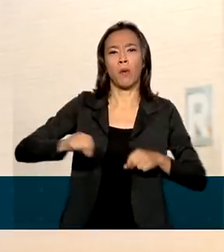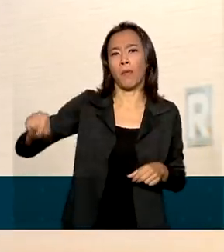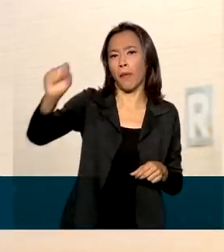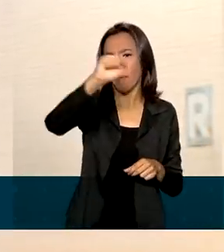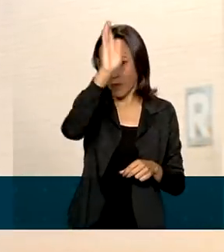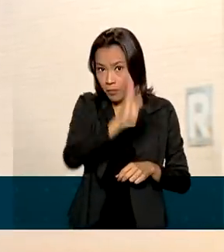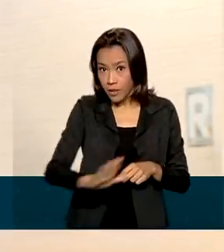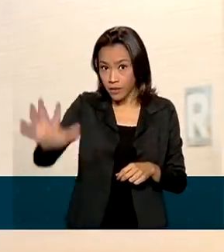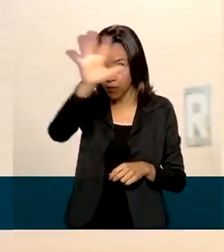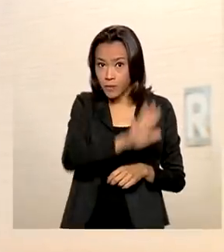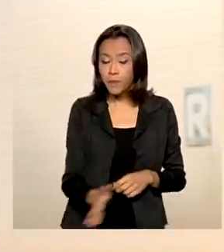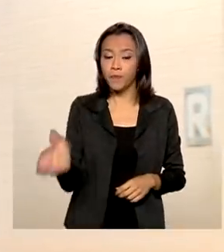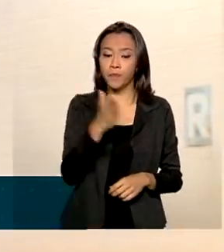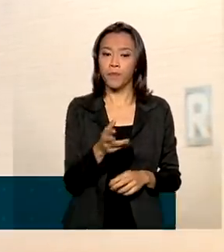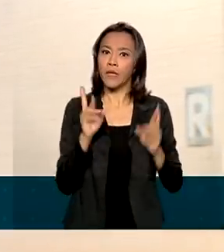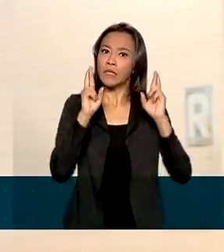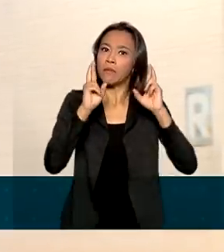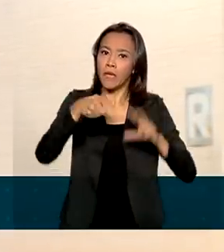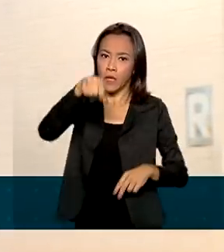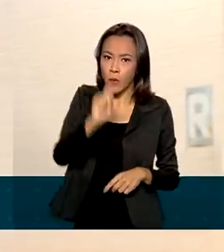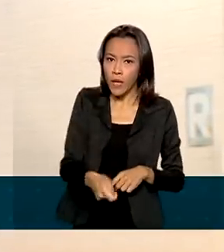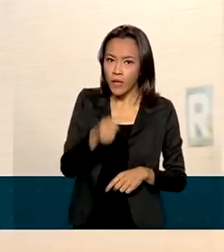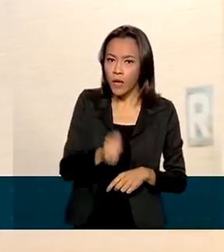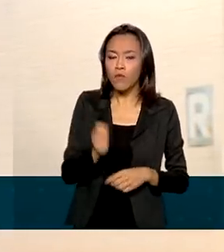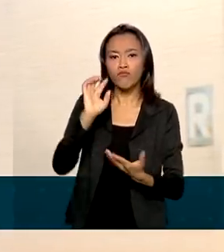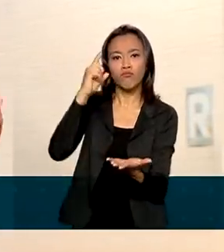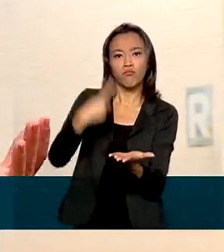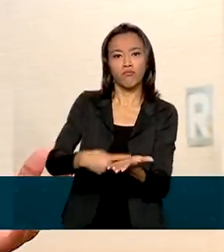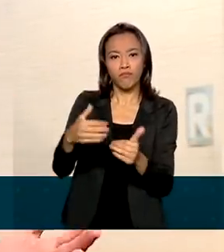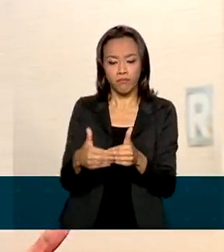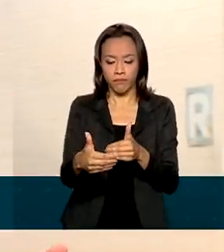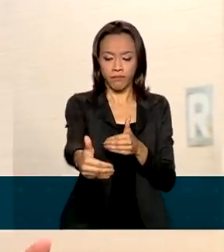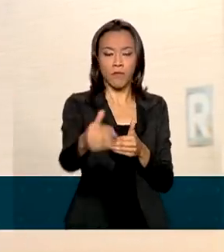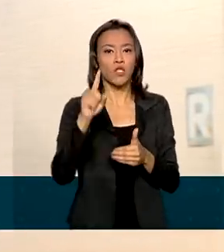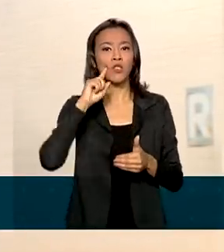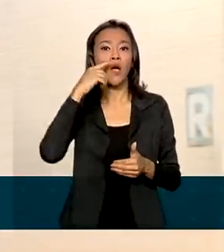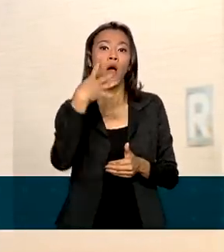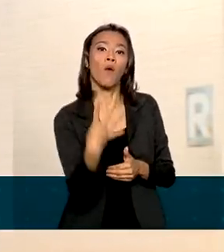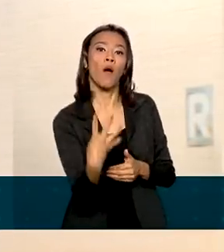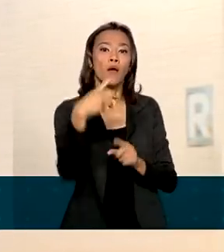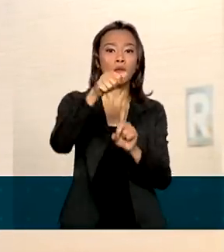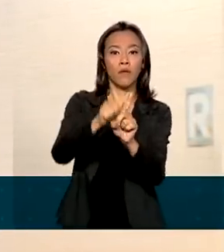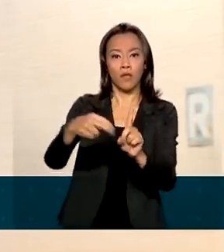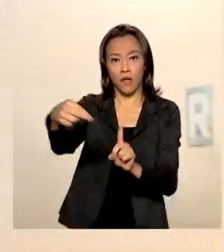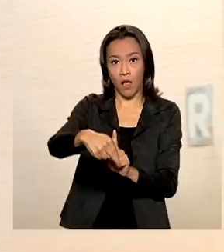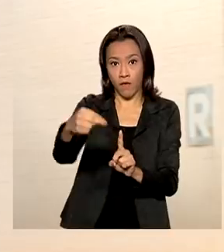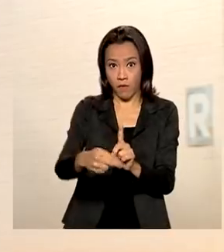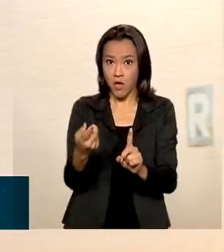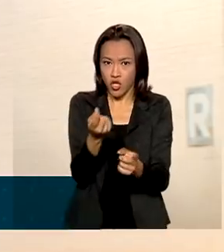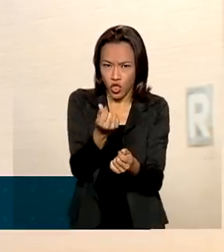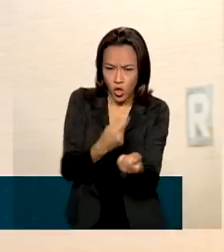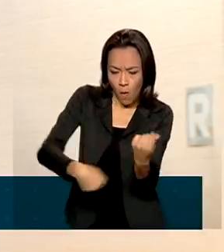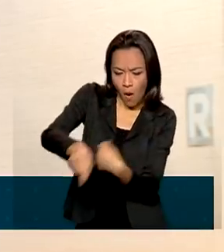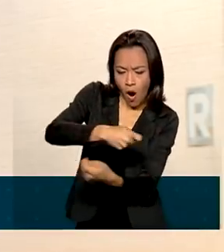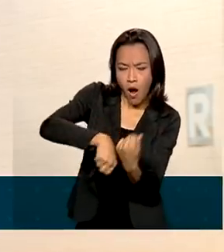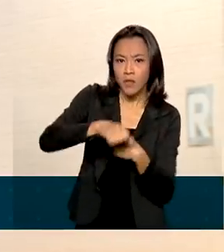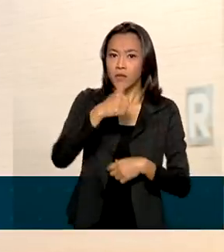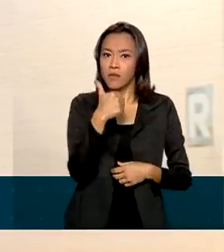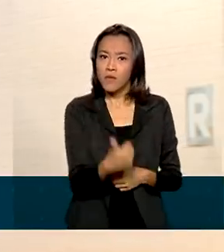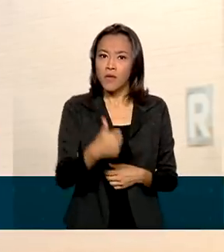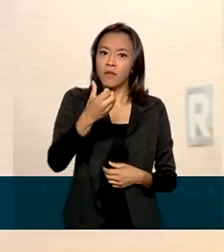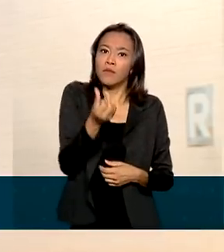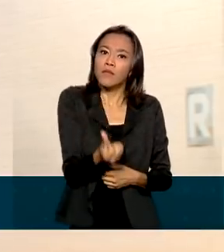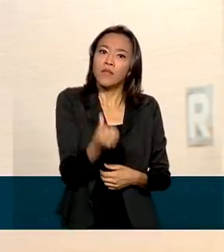expectativa é que o leilão seja feito no dia 4 de novembro. A implantação do 5G deve movimentar cerca de 169